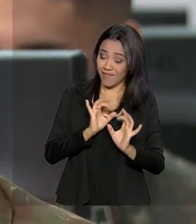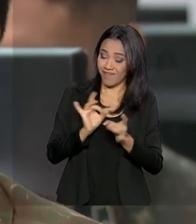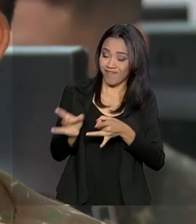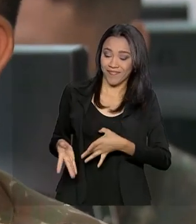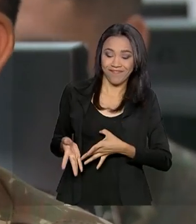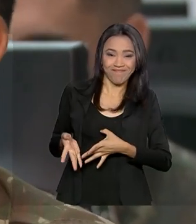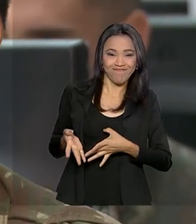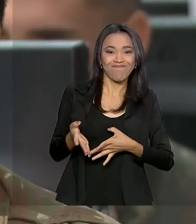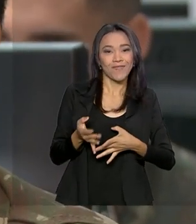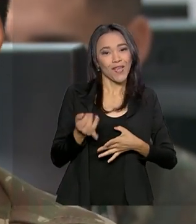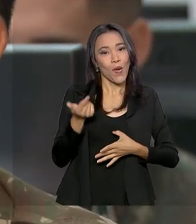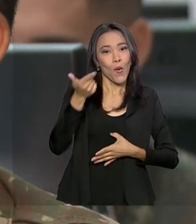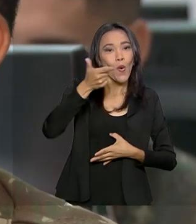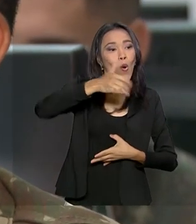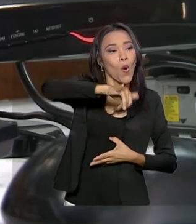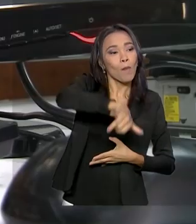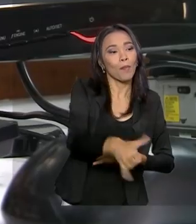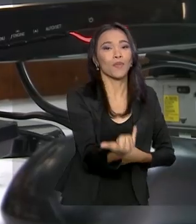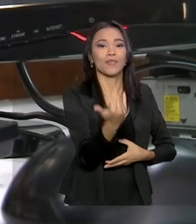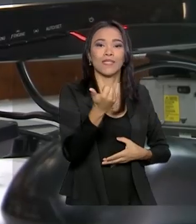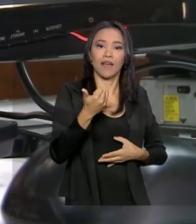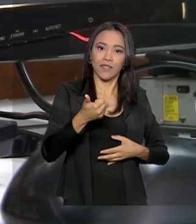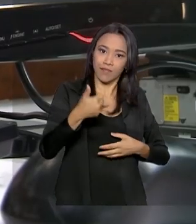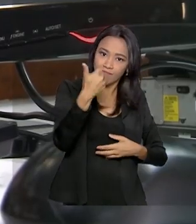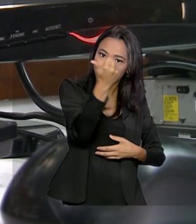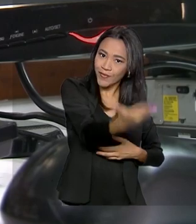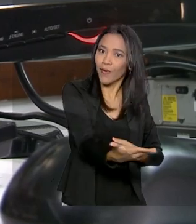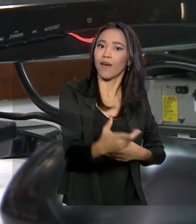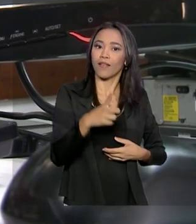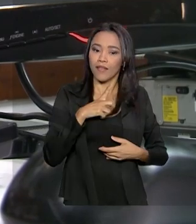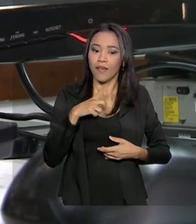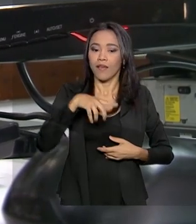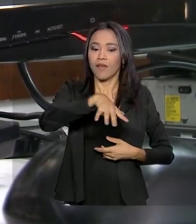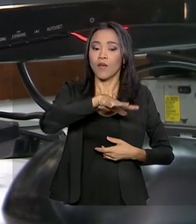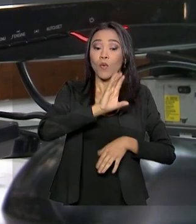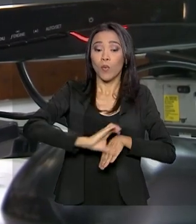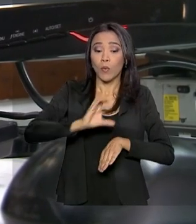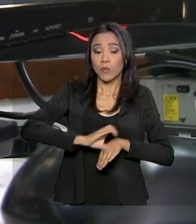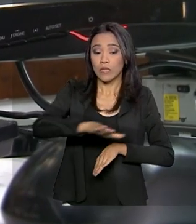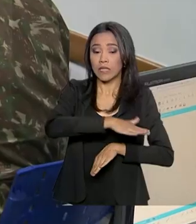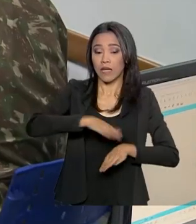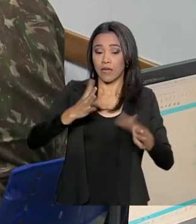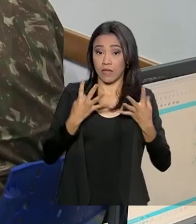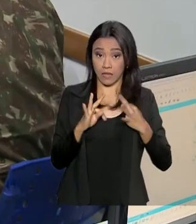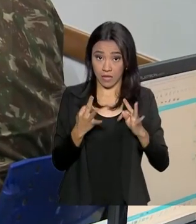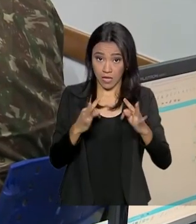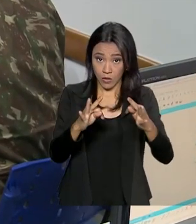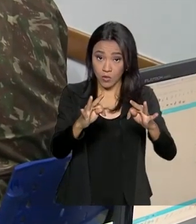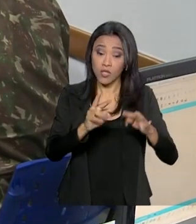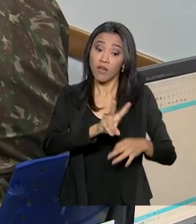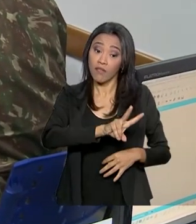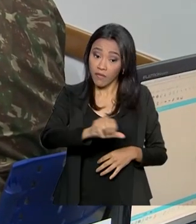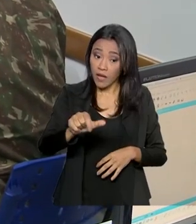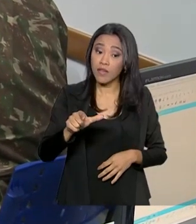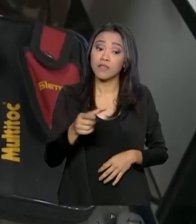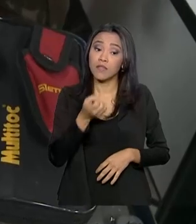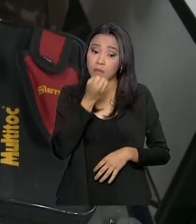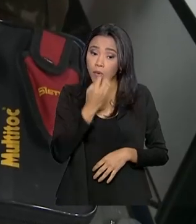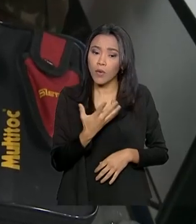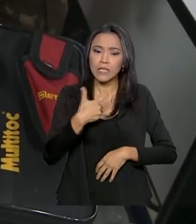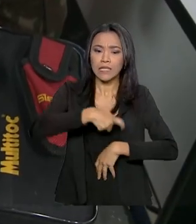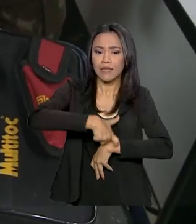sair, mais uma oportunidade. O curso na área de tecnologia da informação vai ser útil não só nesse